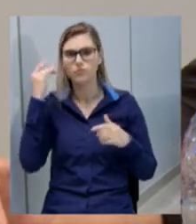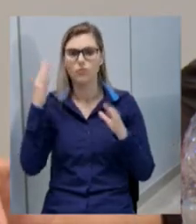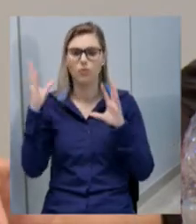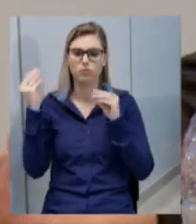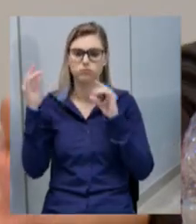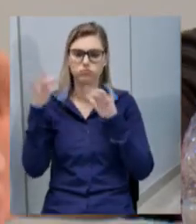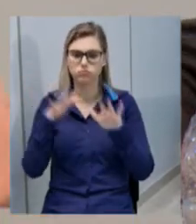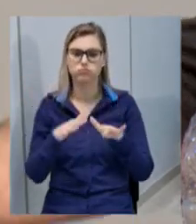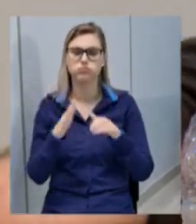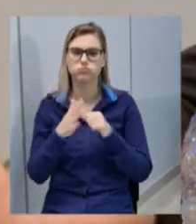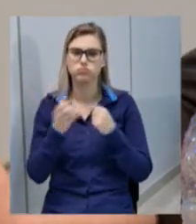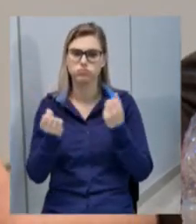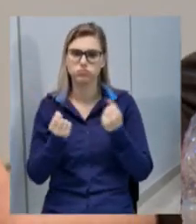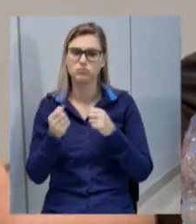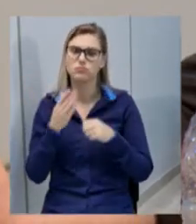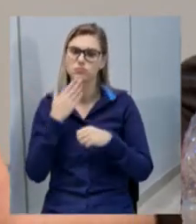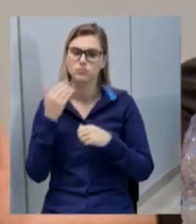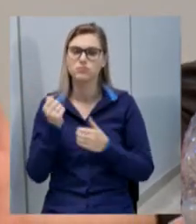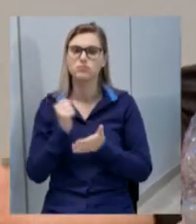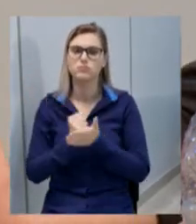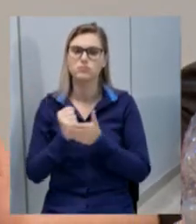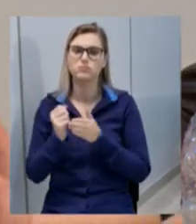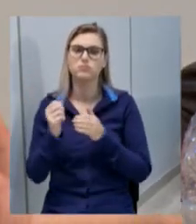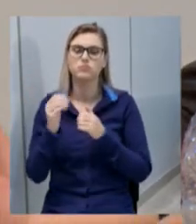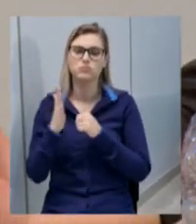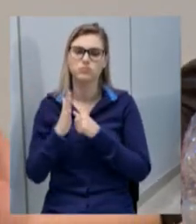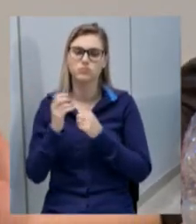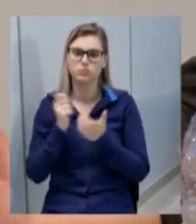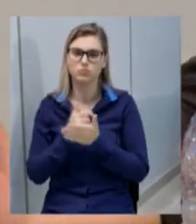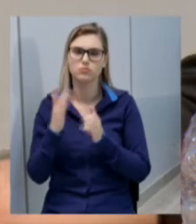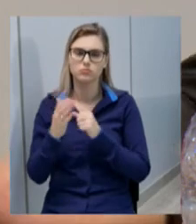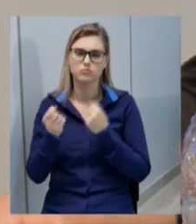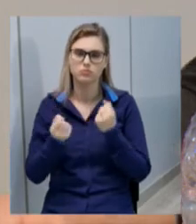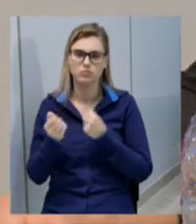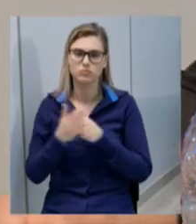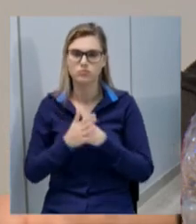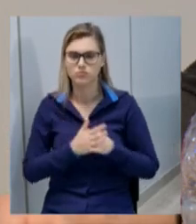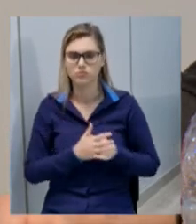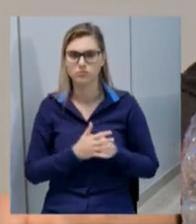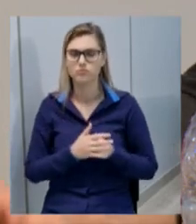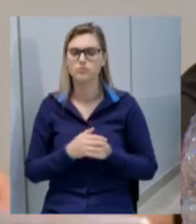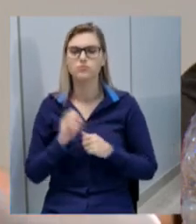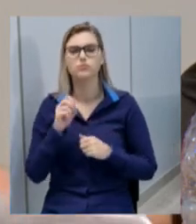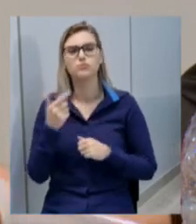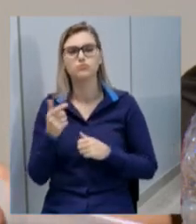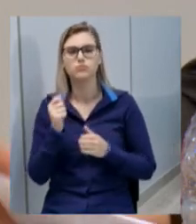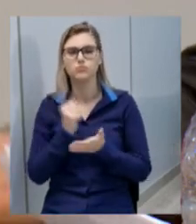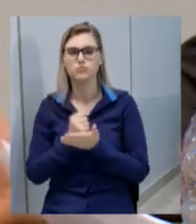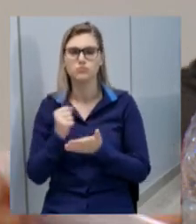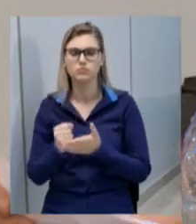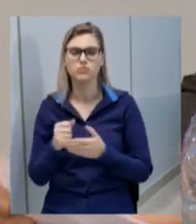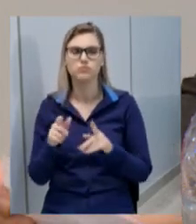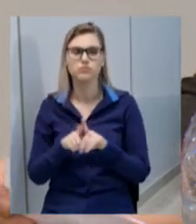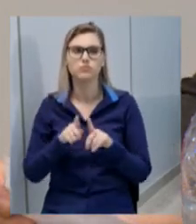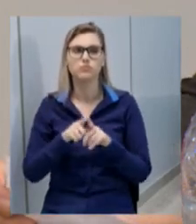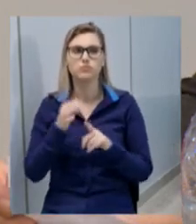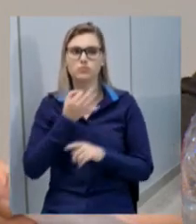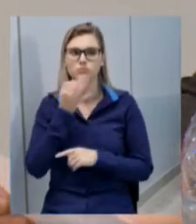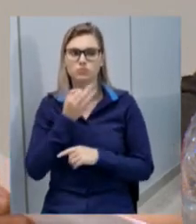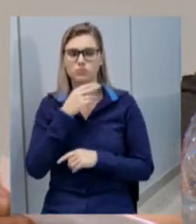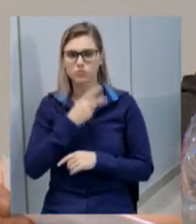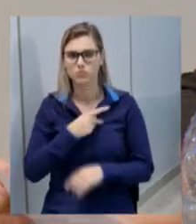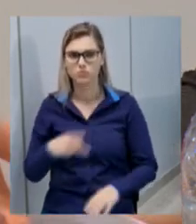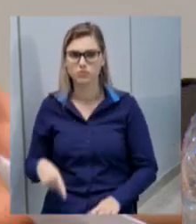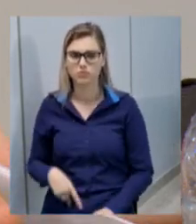eu fiz a indicação para a prefeitura municipal que ela possa fazer esse estudo mas também até como sugestão ao presidente Checker ao pessoal